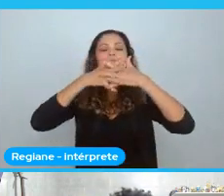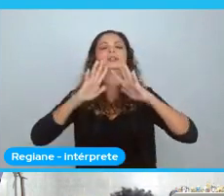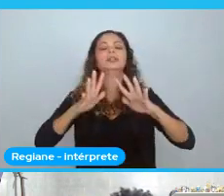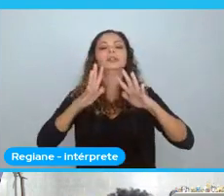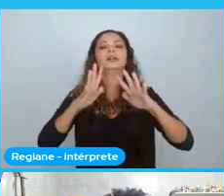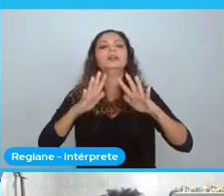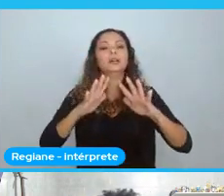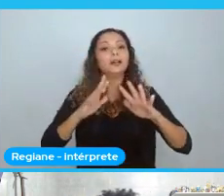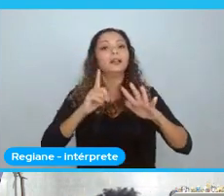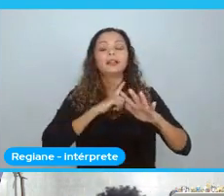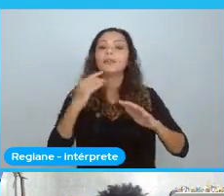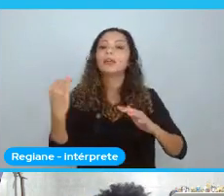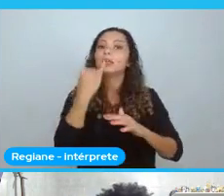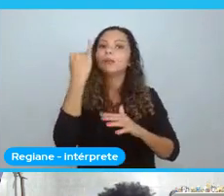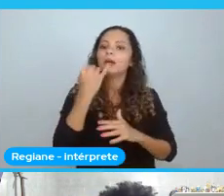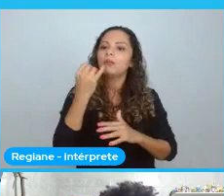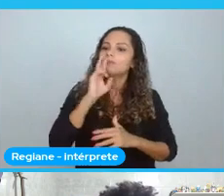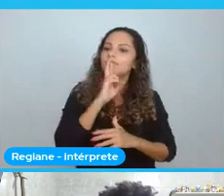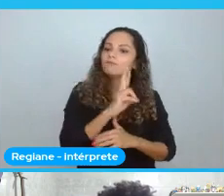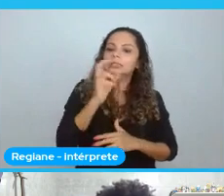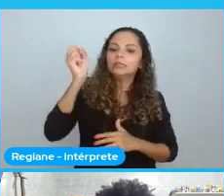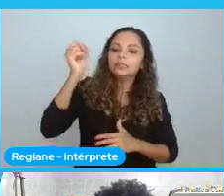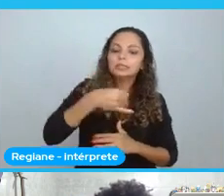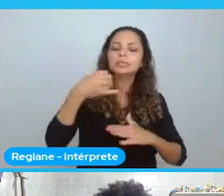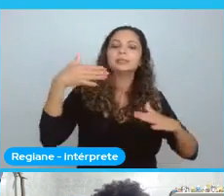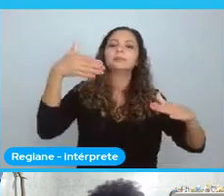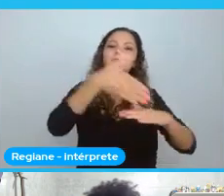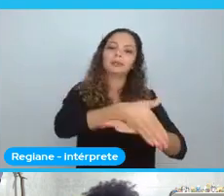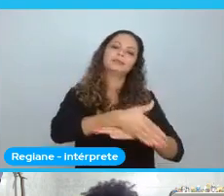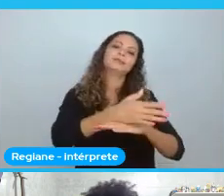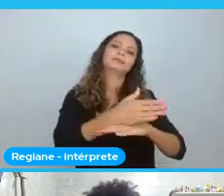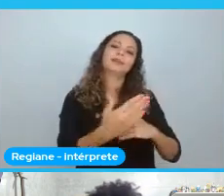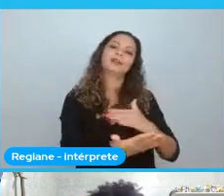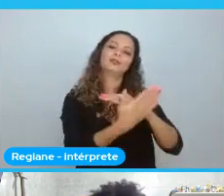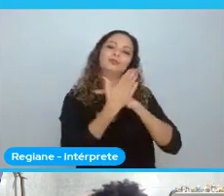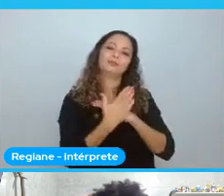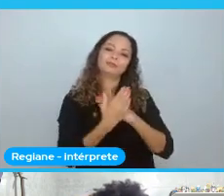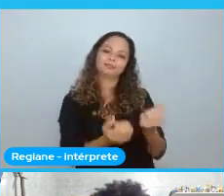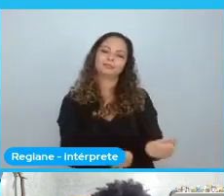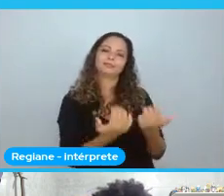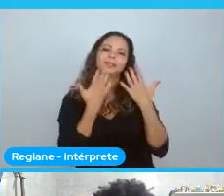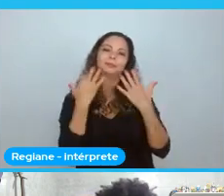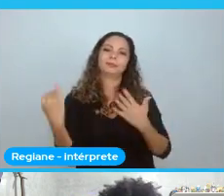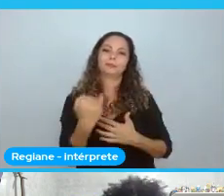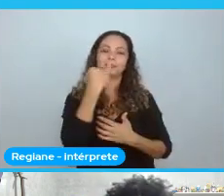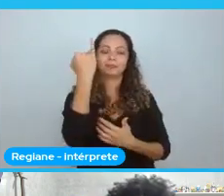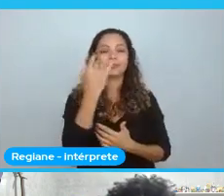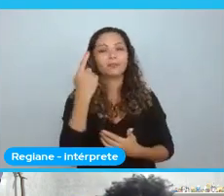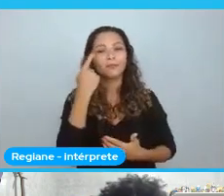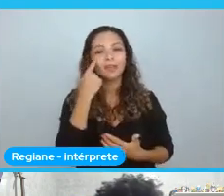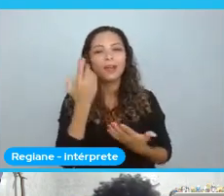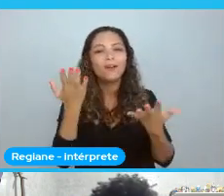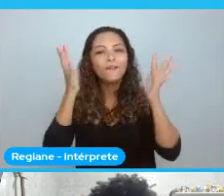as outras coisas. Que aconteceram na minha vida. E aí eu queria encerrar aqui. Com essa frase.